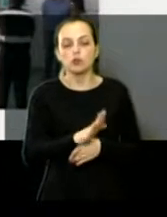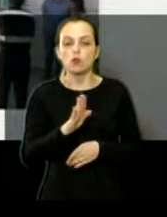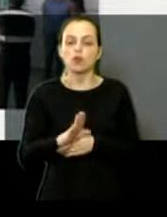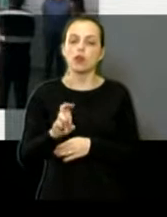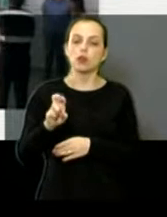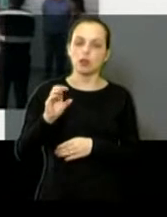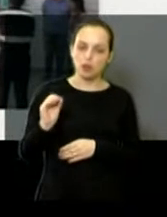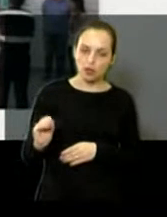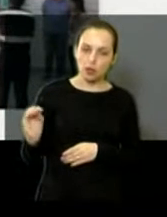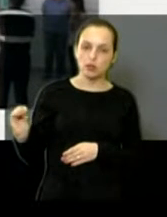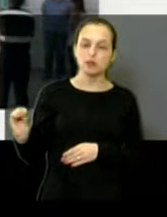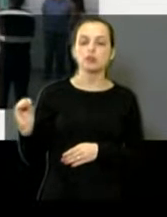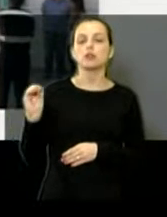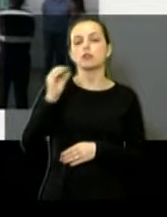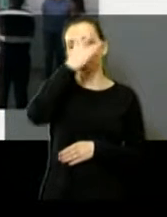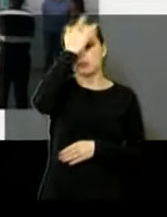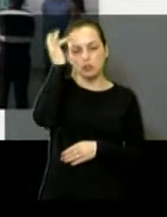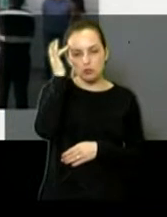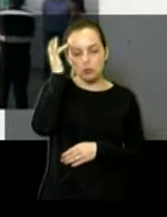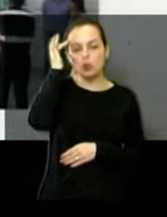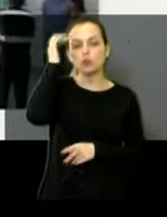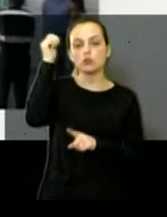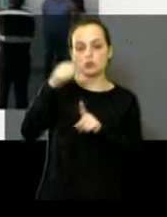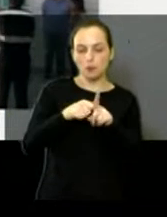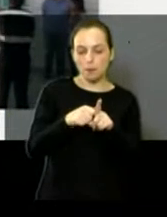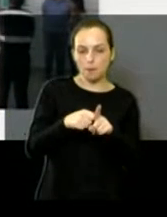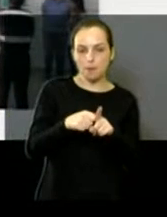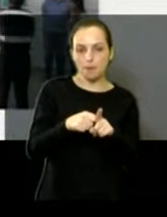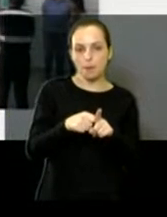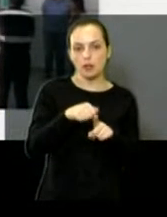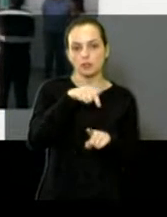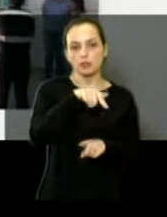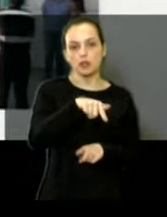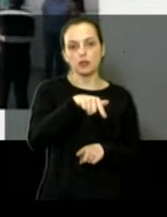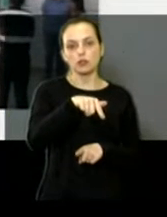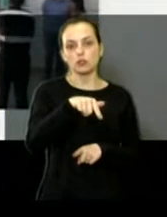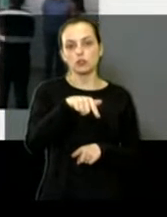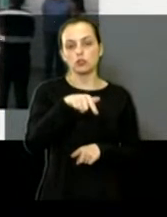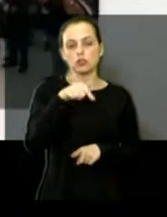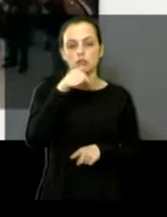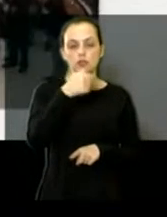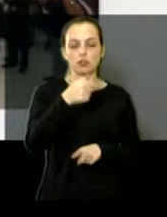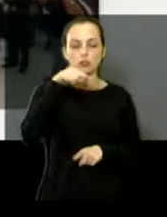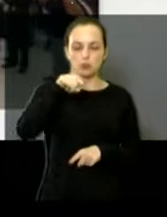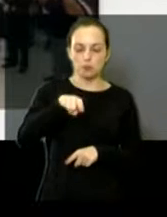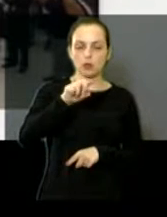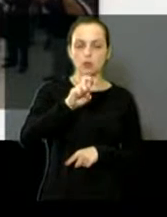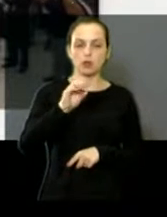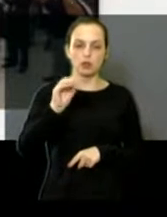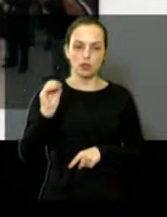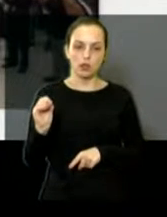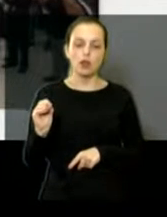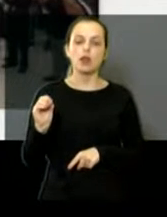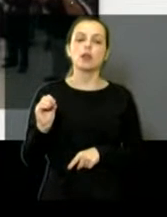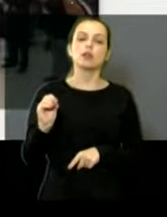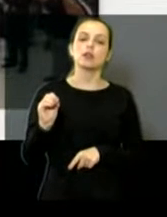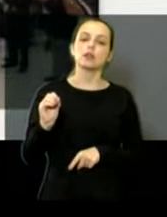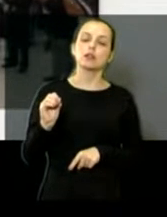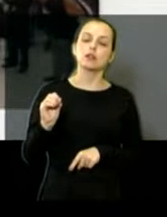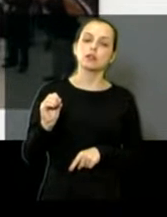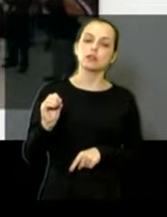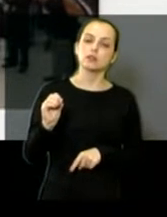7.500 sessões de hemodiálise. 90.000